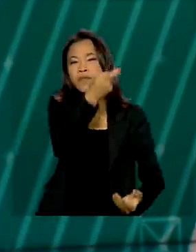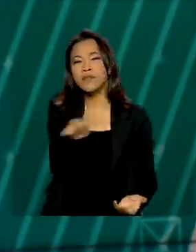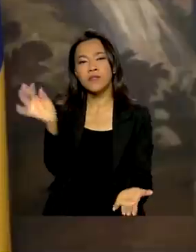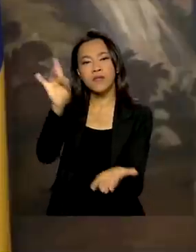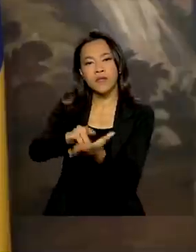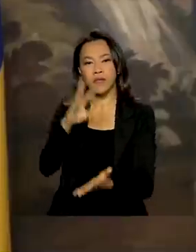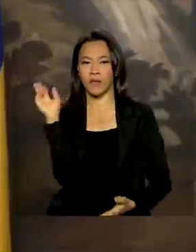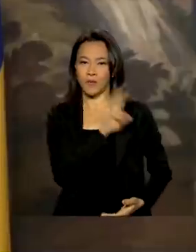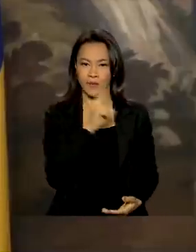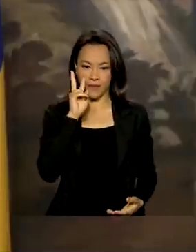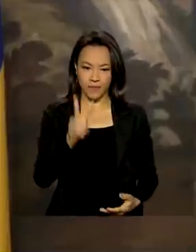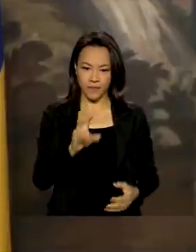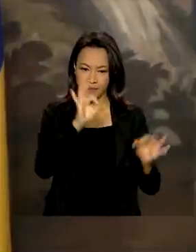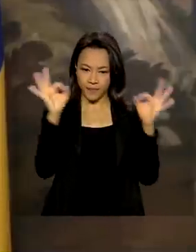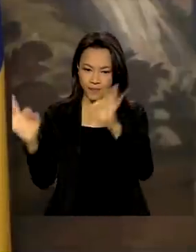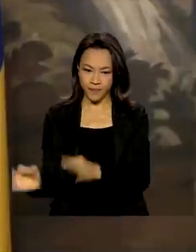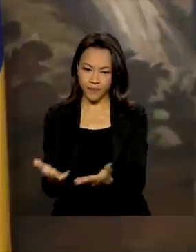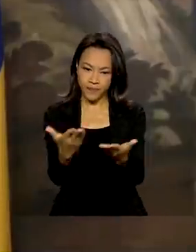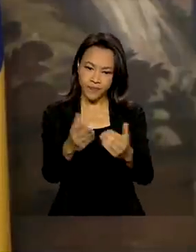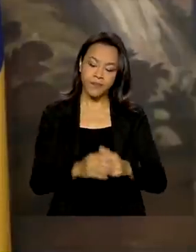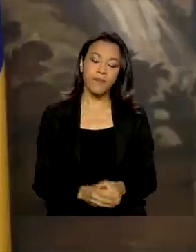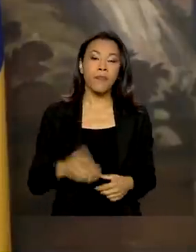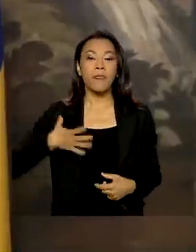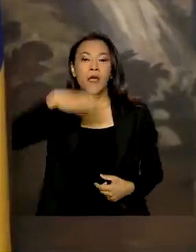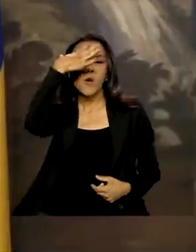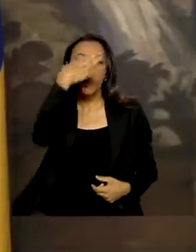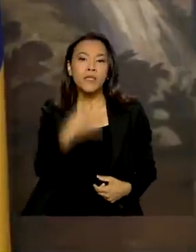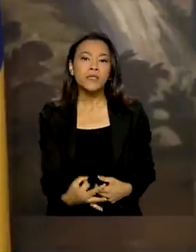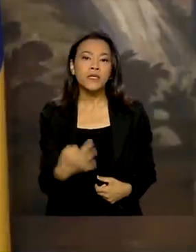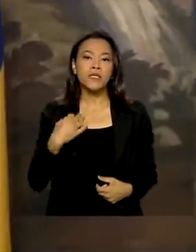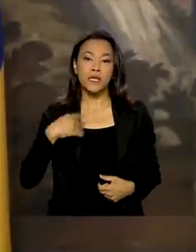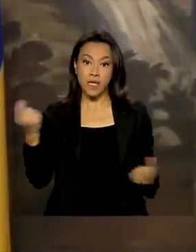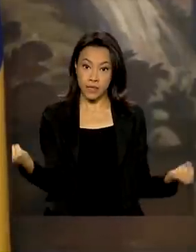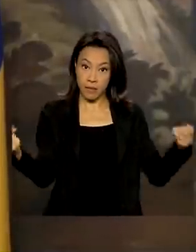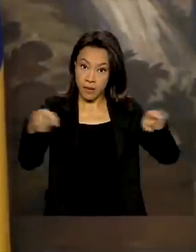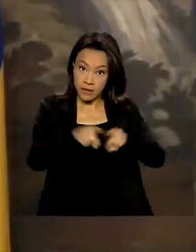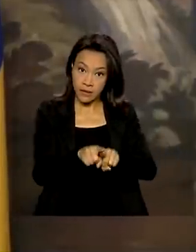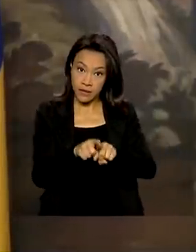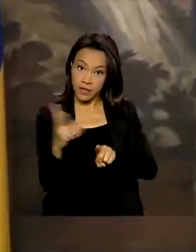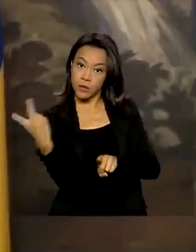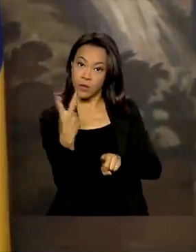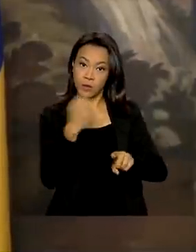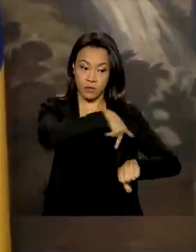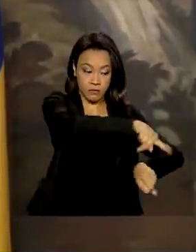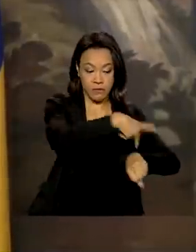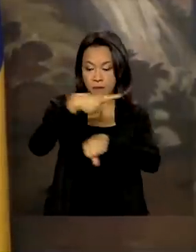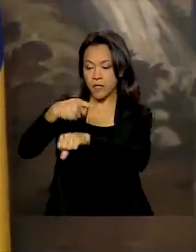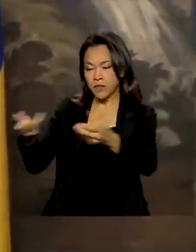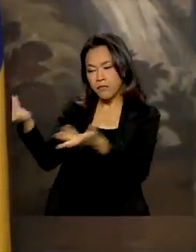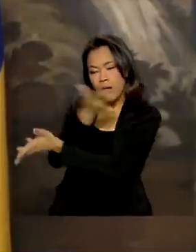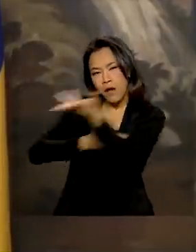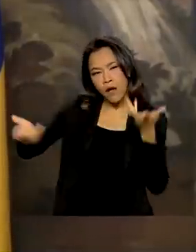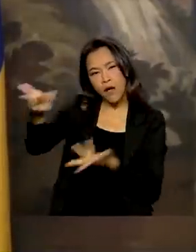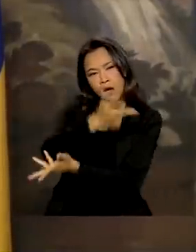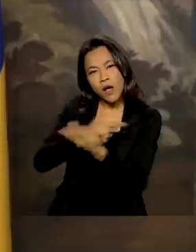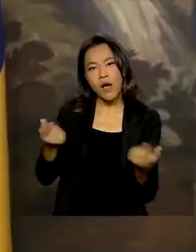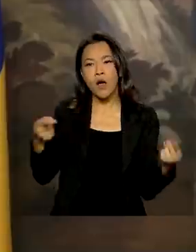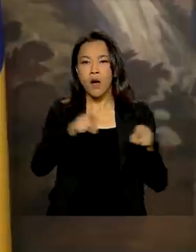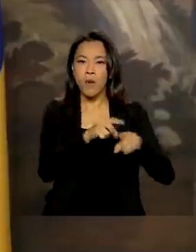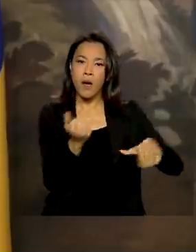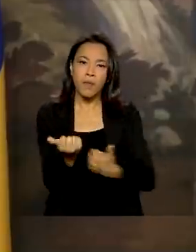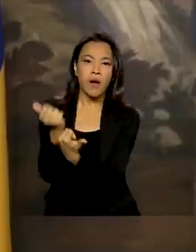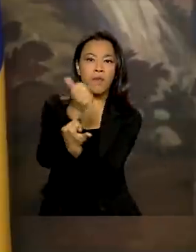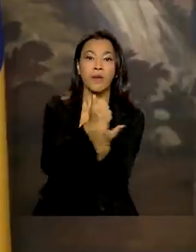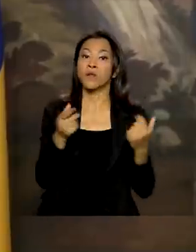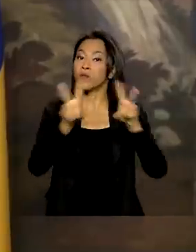ouvir. A importância desse entendimento bilateral é de que nós devemos ter, então, uma cooperação facilitada